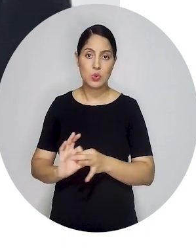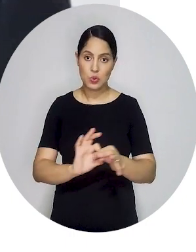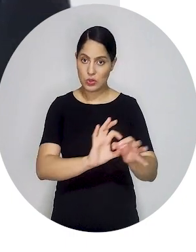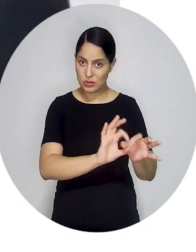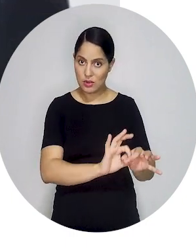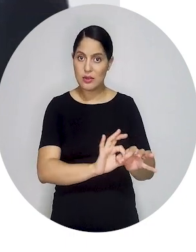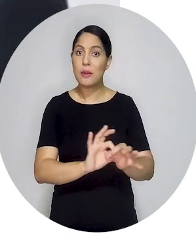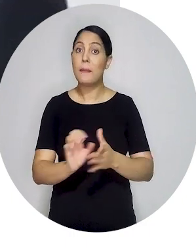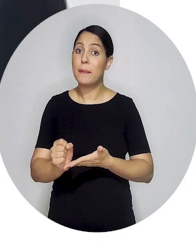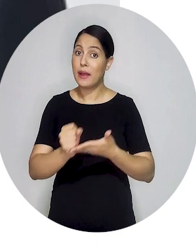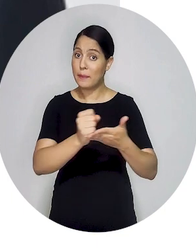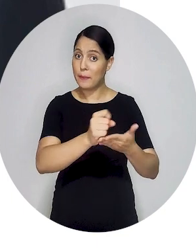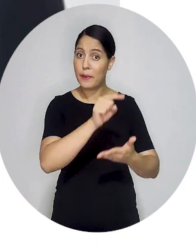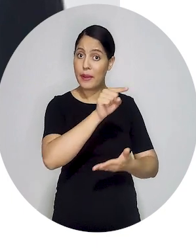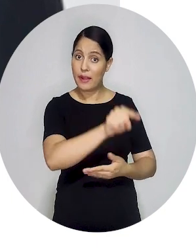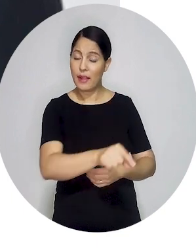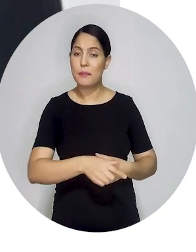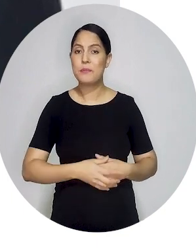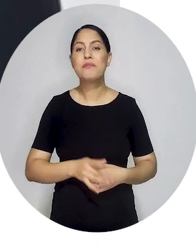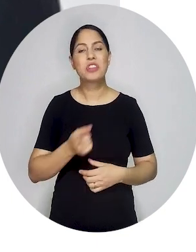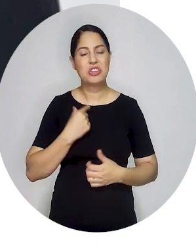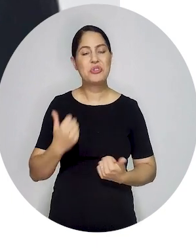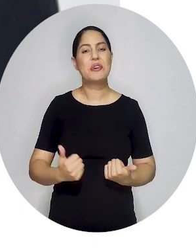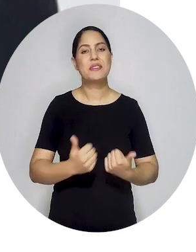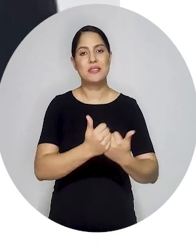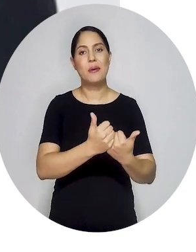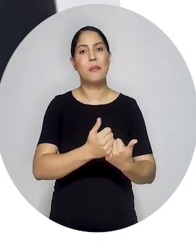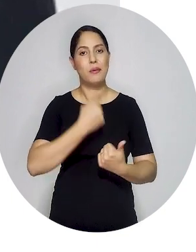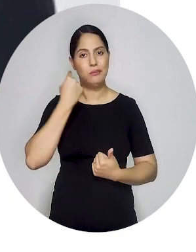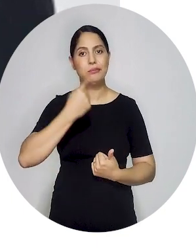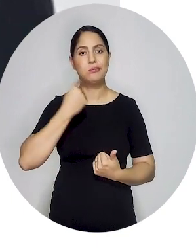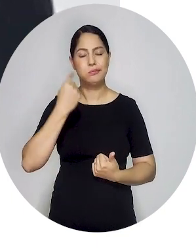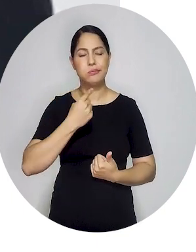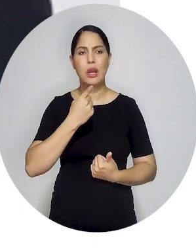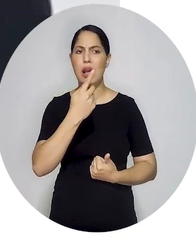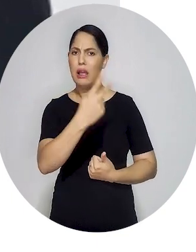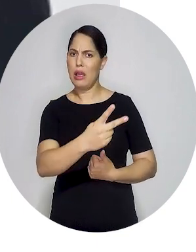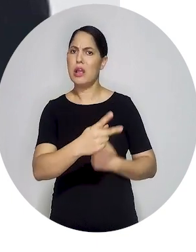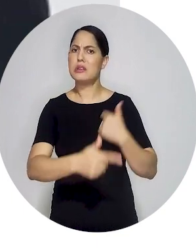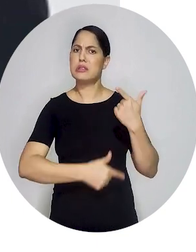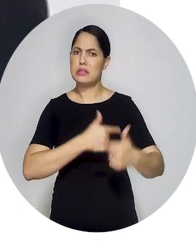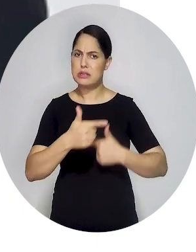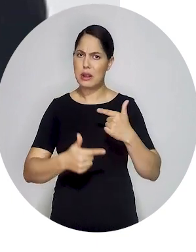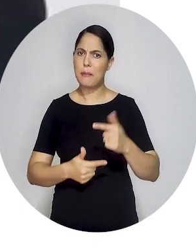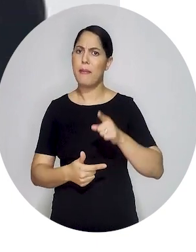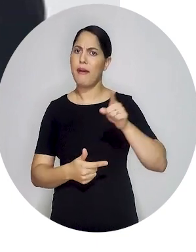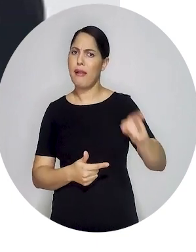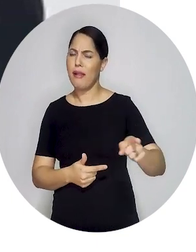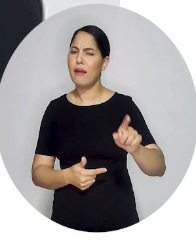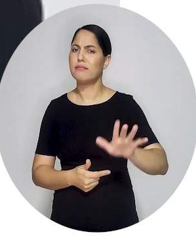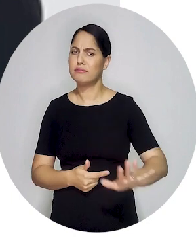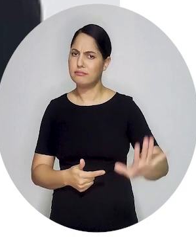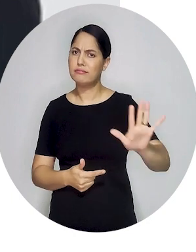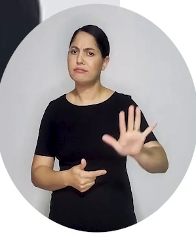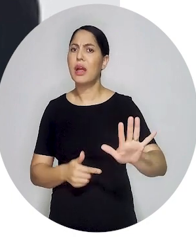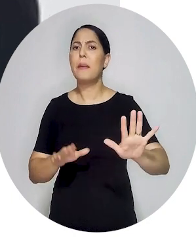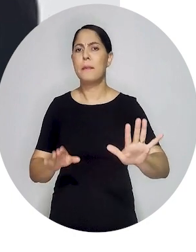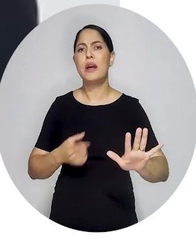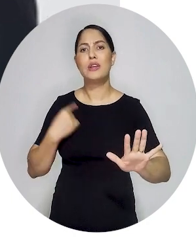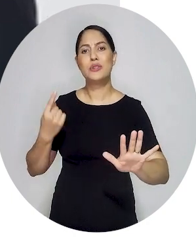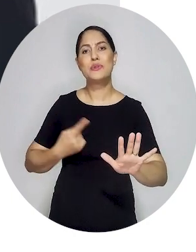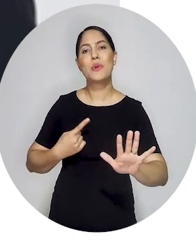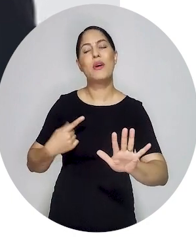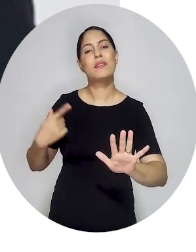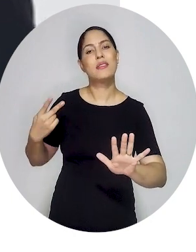sobre experiências da advocacia brasileira, saber a respeito daquilo que vem dando certo no contexto brasileiro. Apoiamos a advocacia do